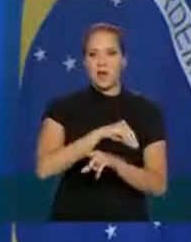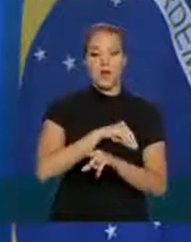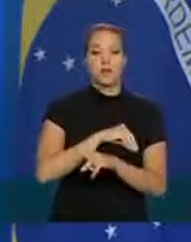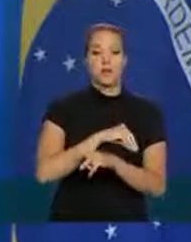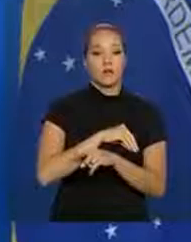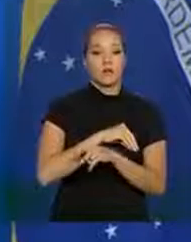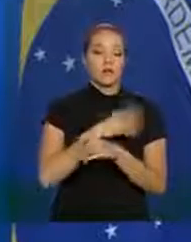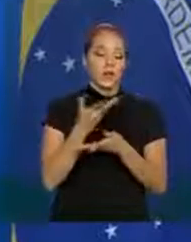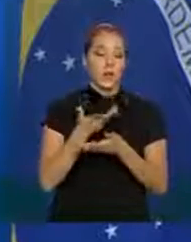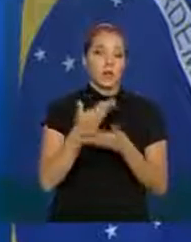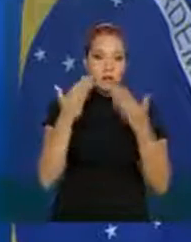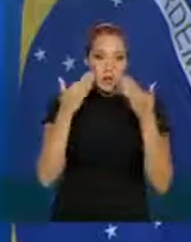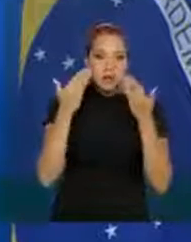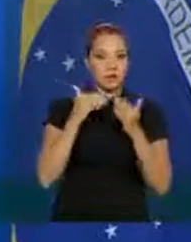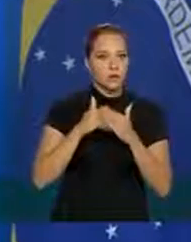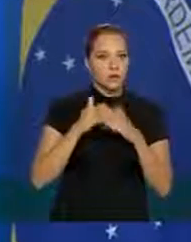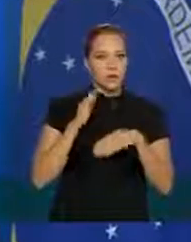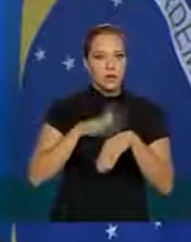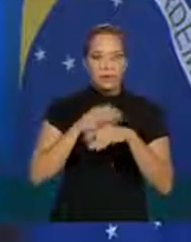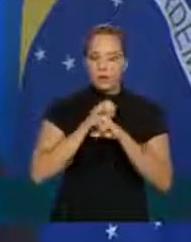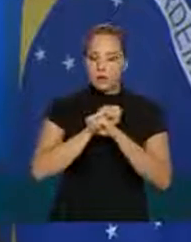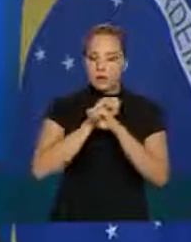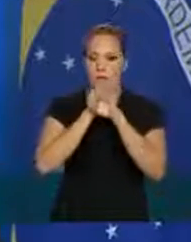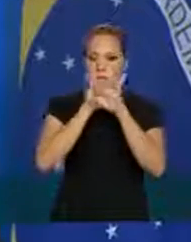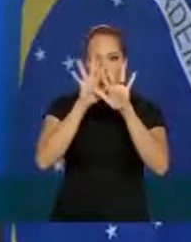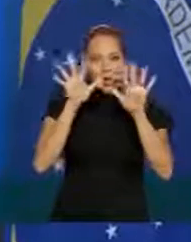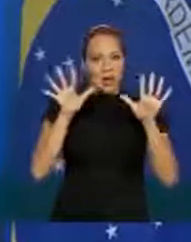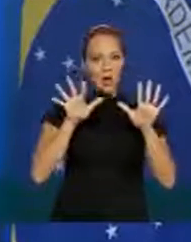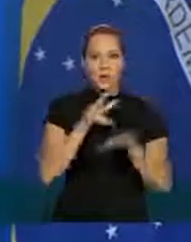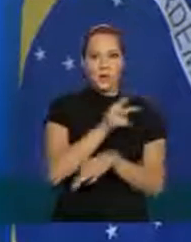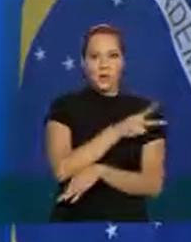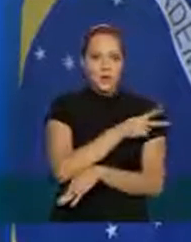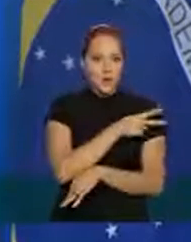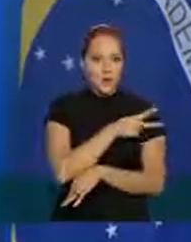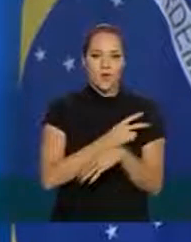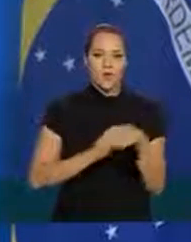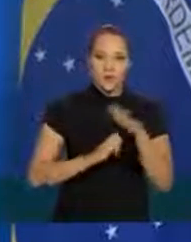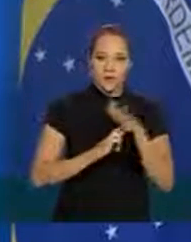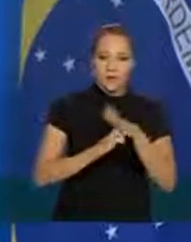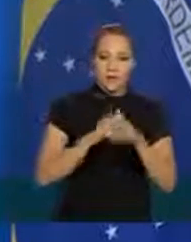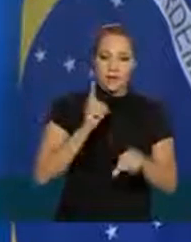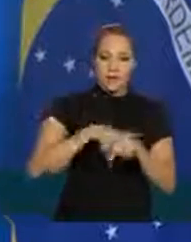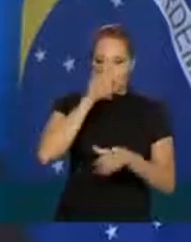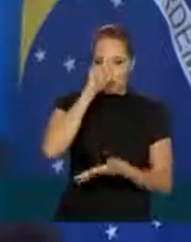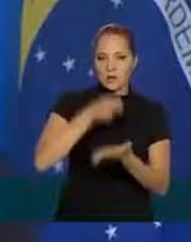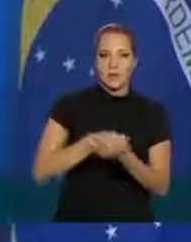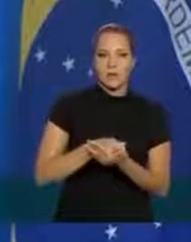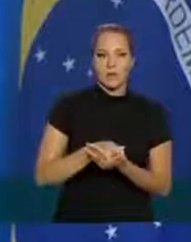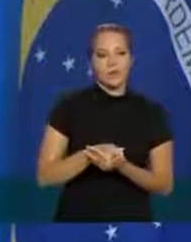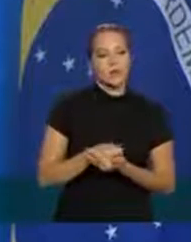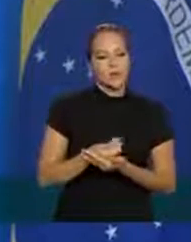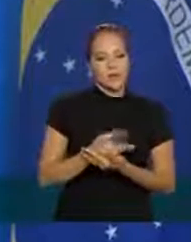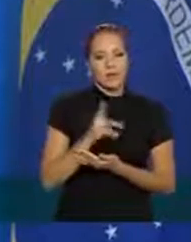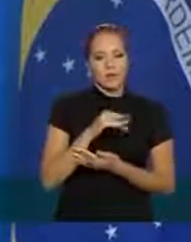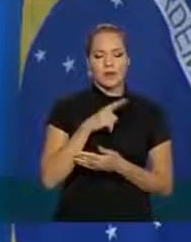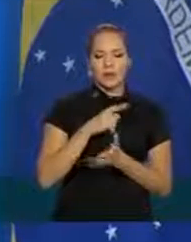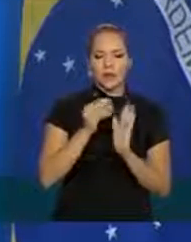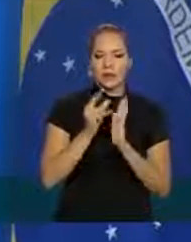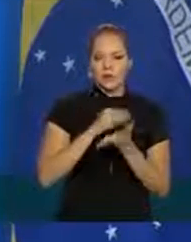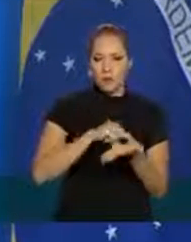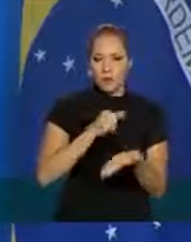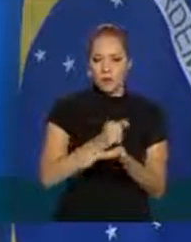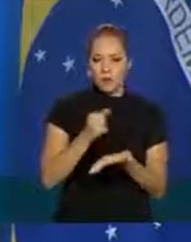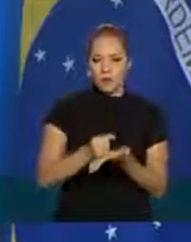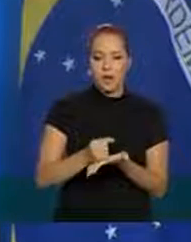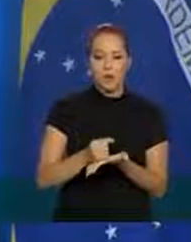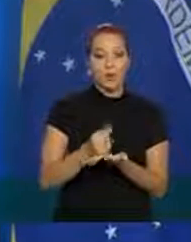com que isso fique mais transparente para o dono da pequena empresa na hora de tomar a decisão obviamente vai estar em contrato e